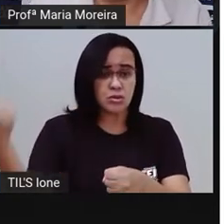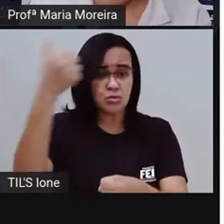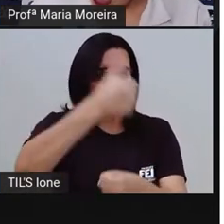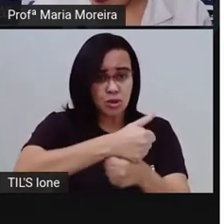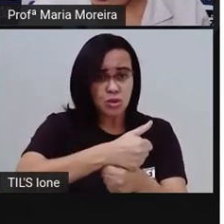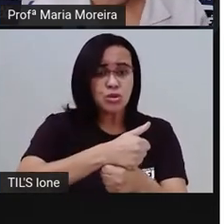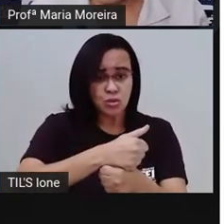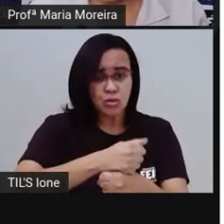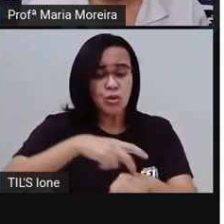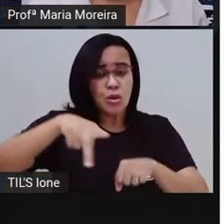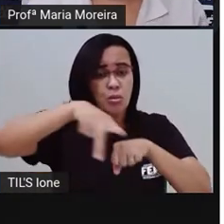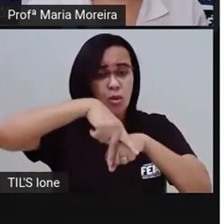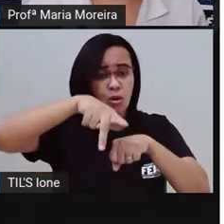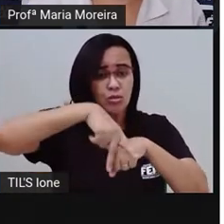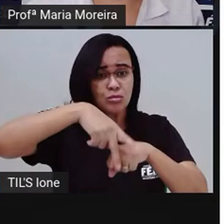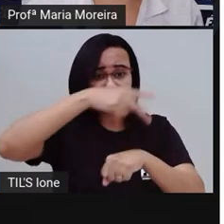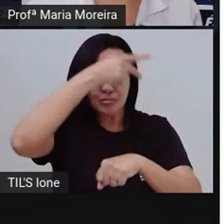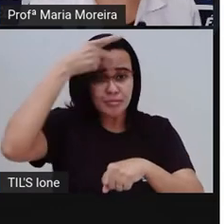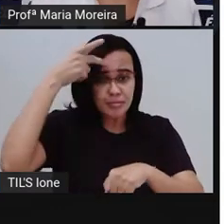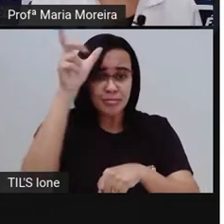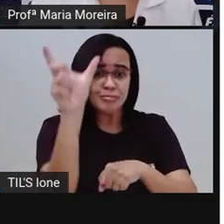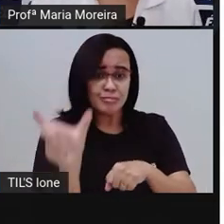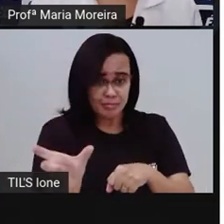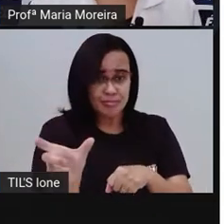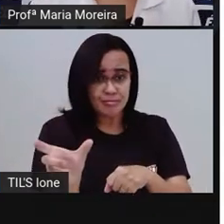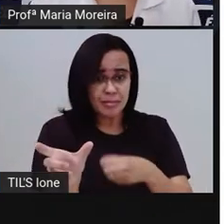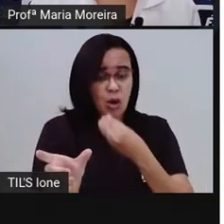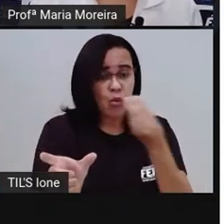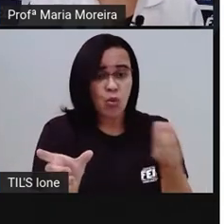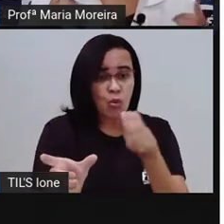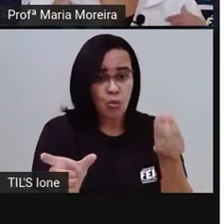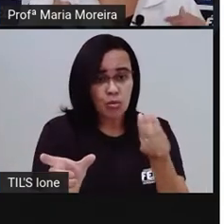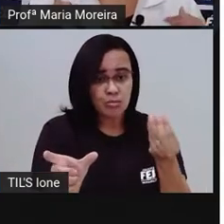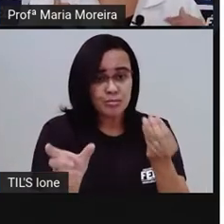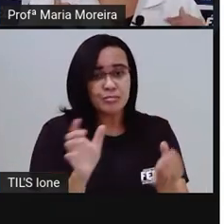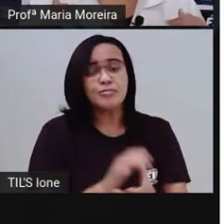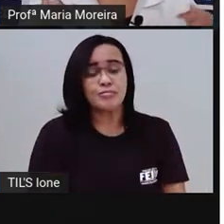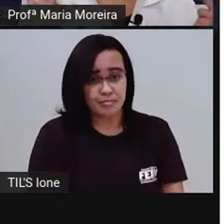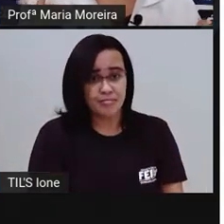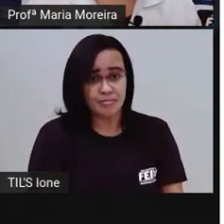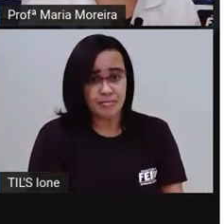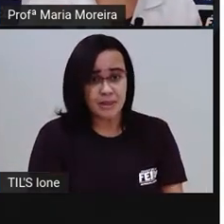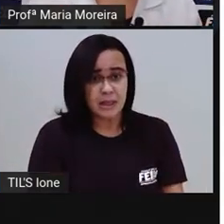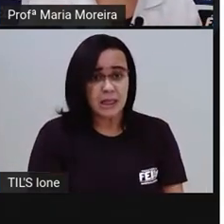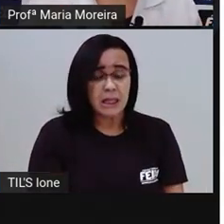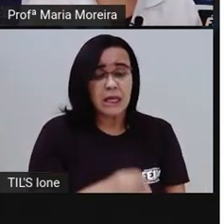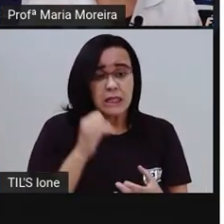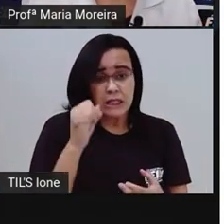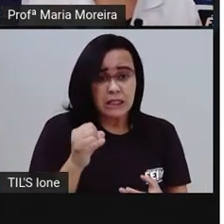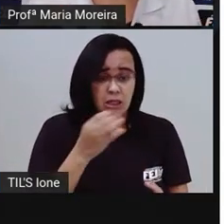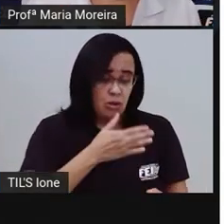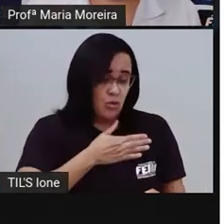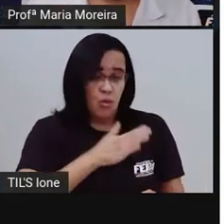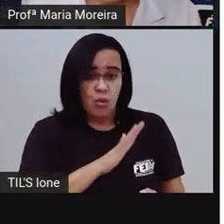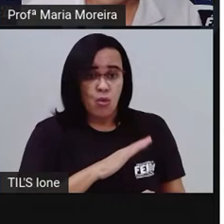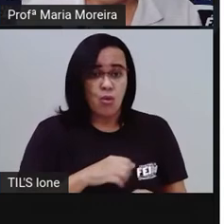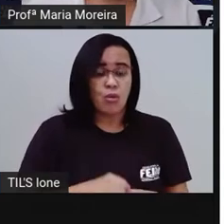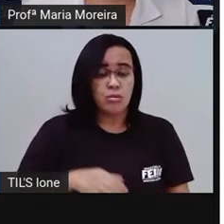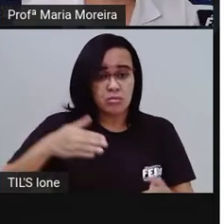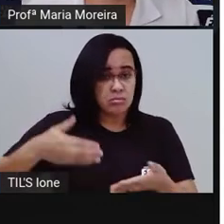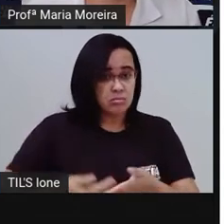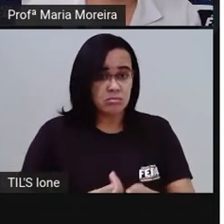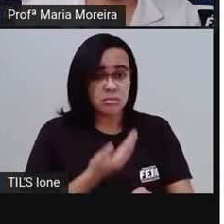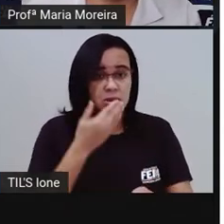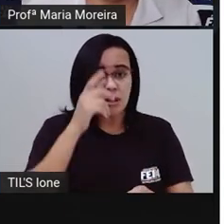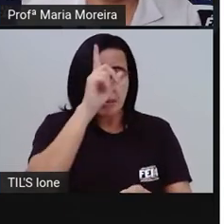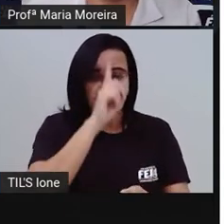pronome pessoal. Vamos ver? Se eu digo Marina, não gostava de mamão. Eu sou Marina? Não. Marina é a